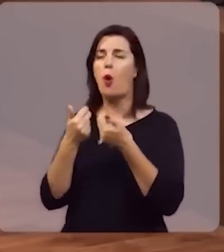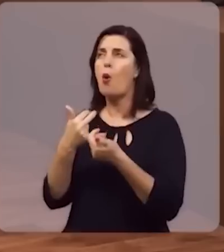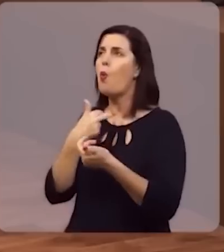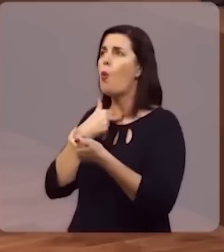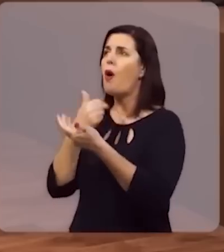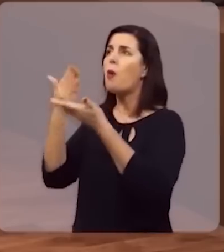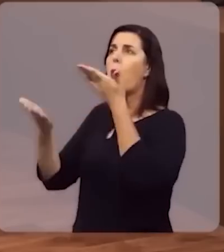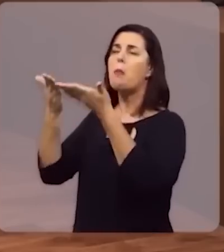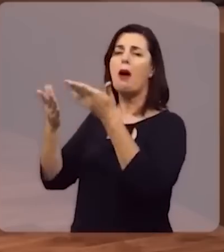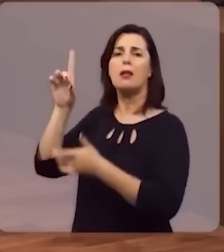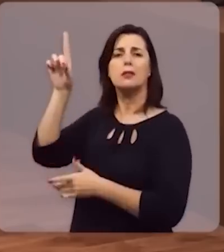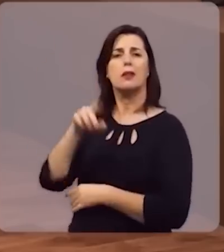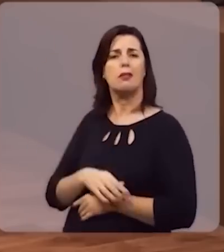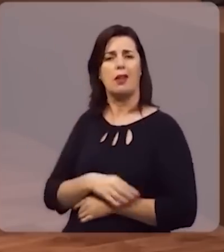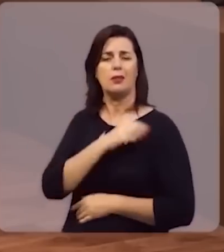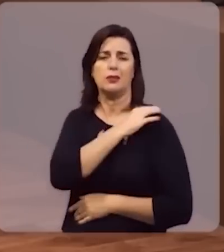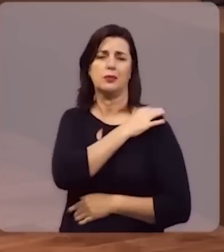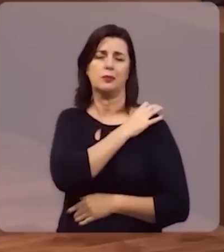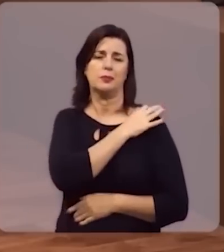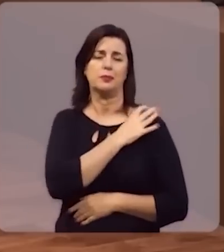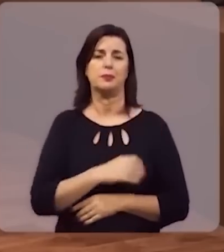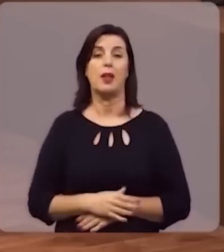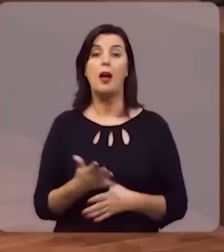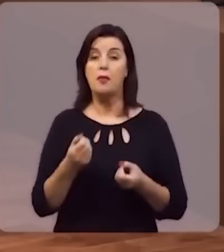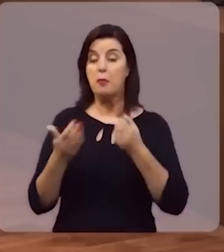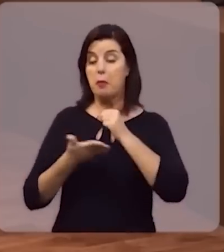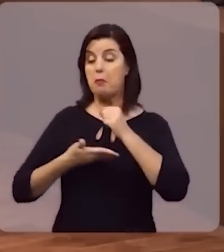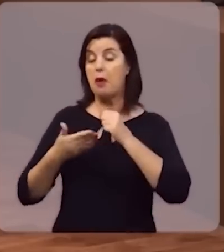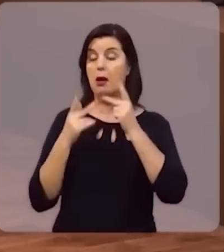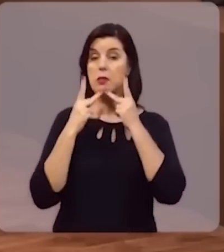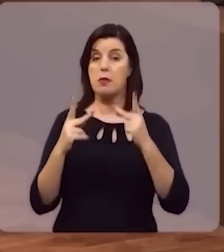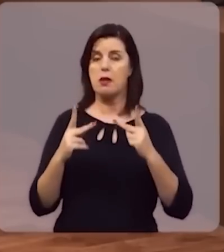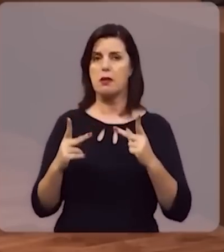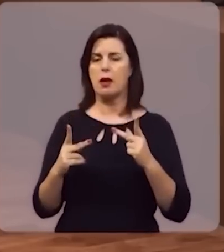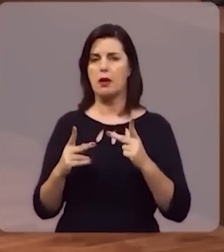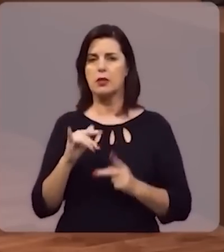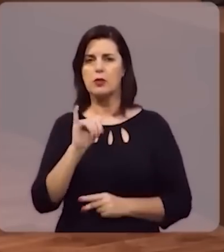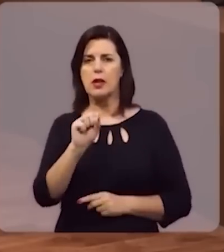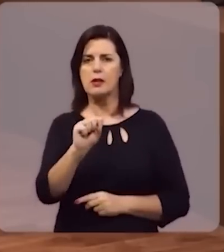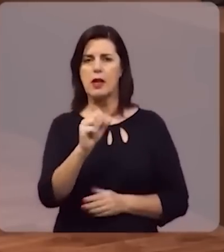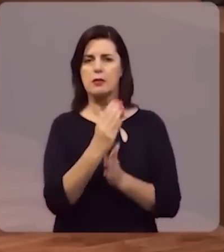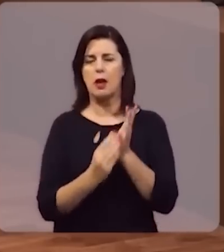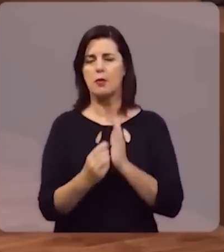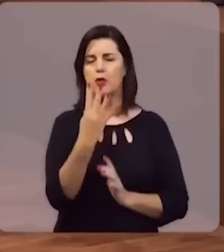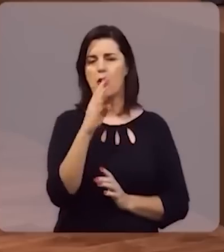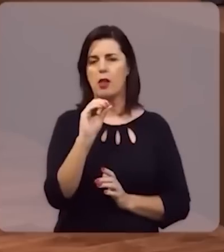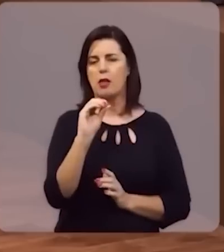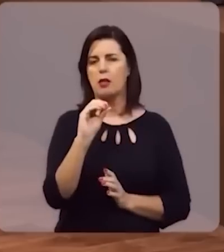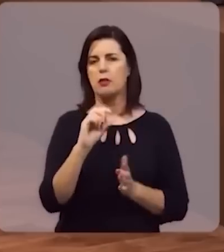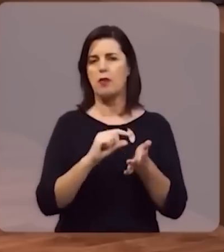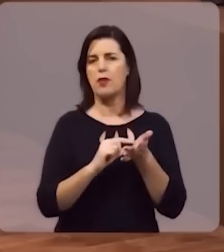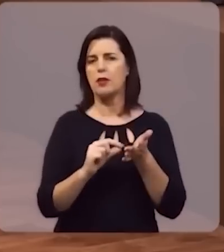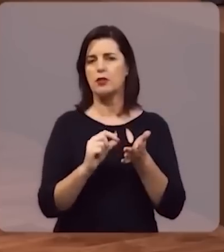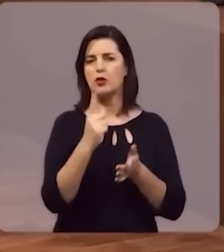incomparabilidade de Deus. Vamos basear esta mensagem em Isaías, capítulo 40,